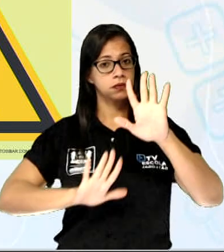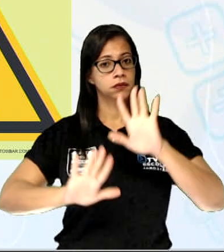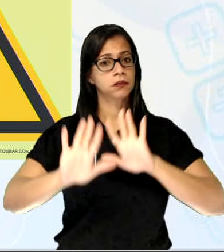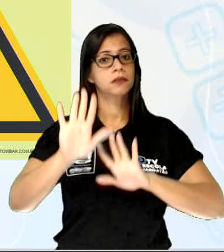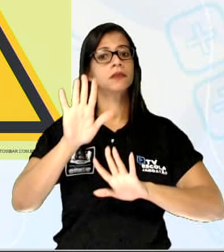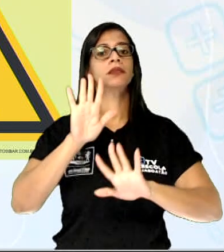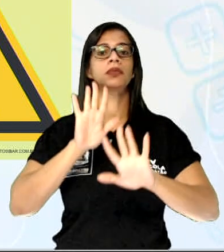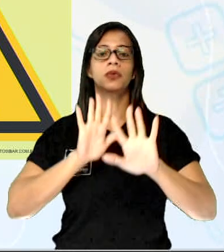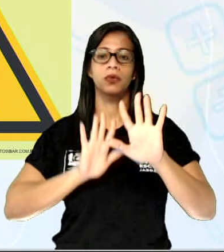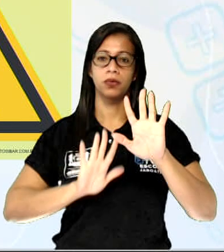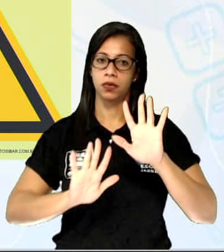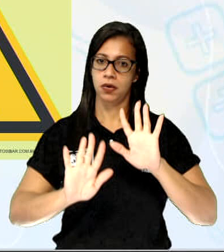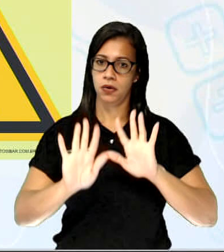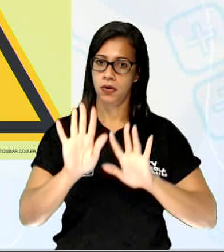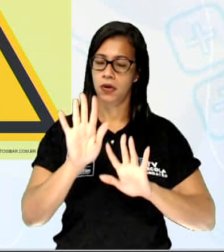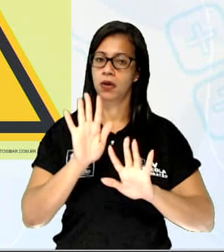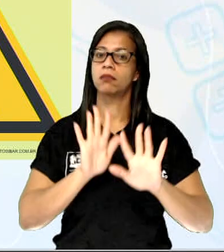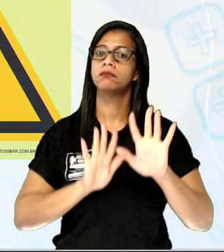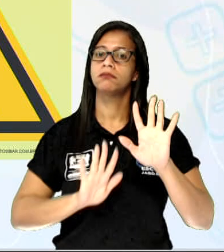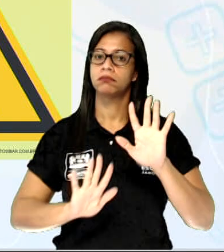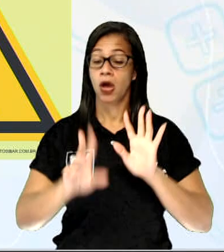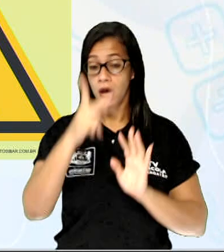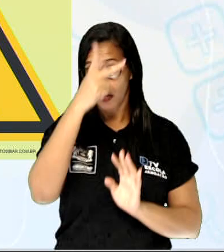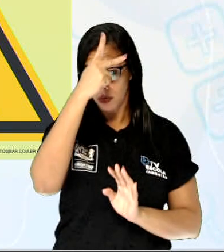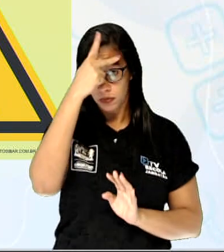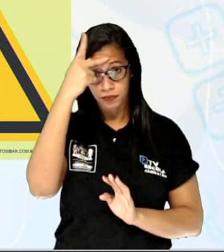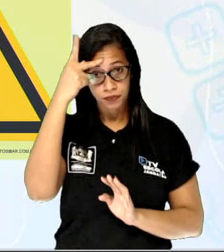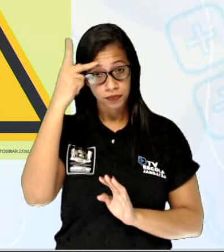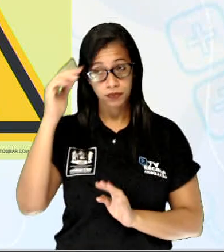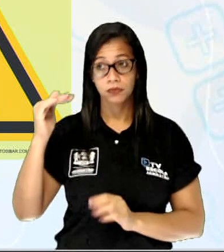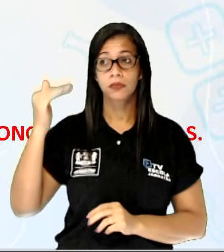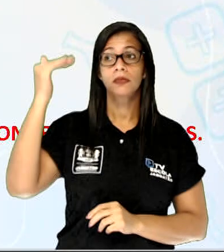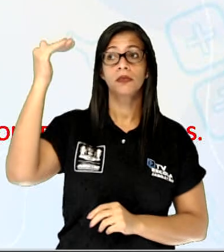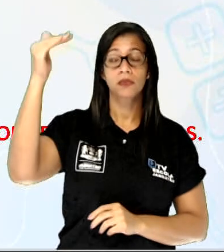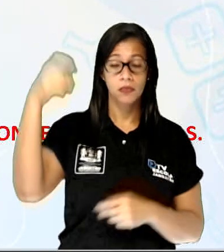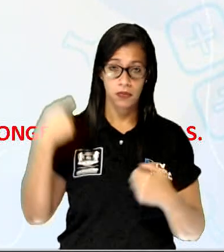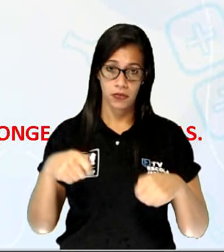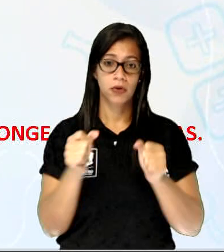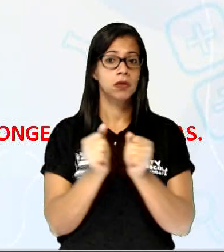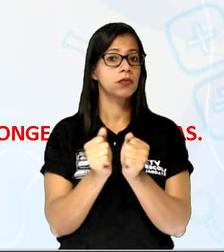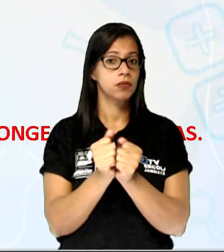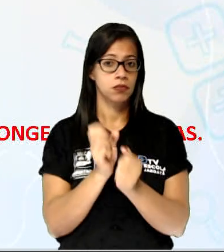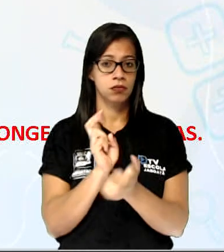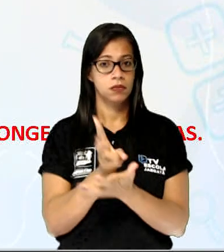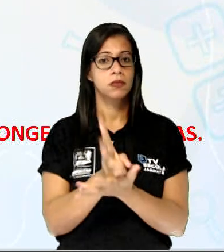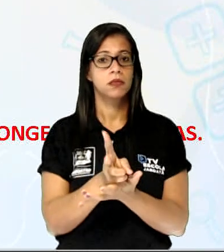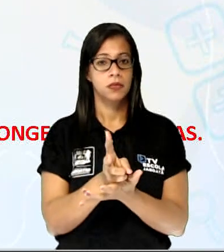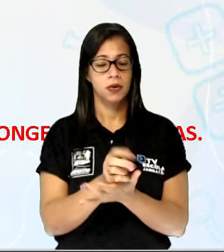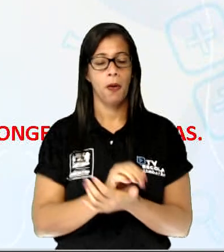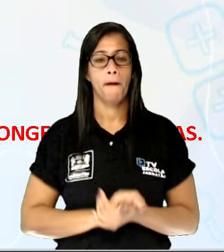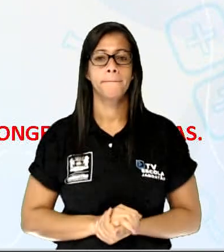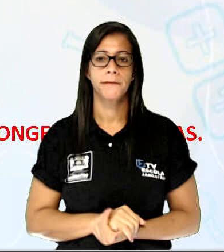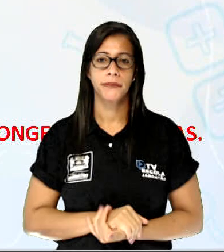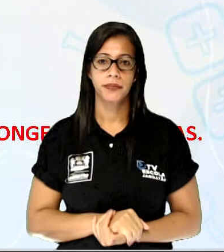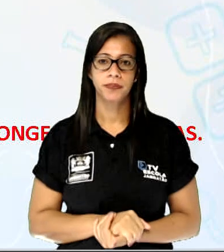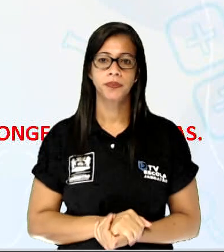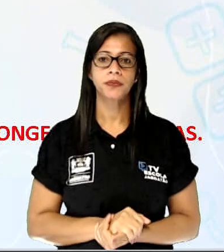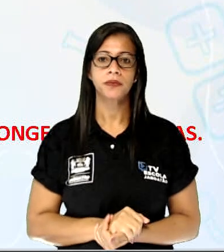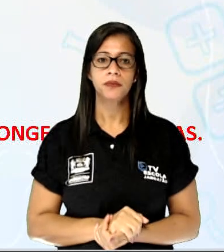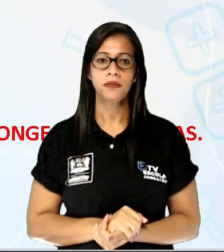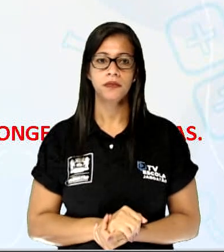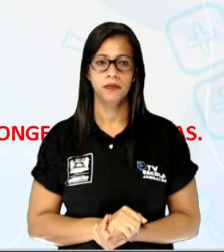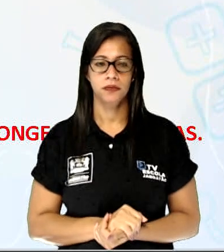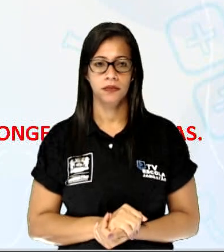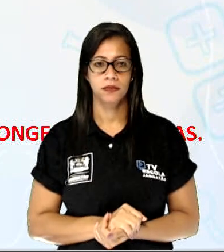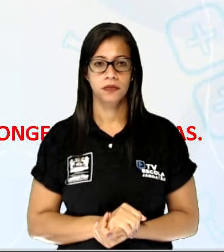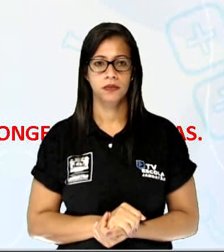supervisionada por uma pessoa adulta. Não esquece disso. Contatos com produtos